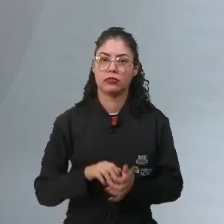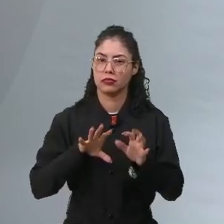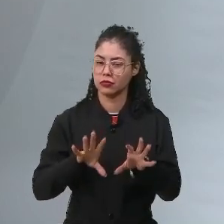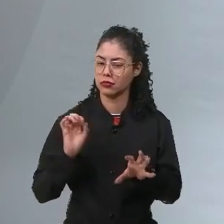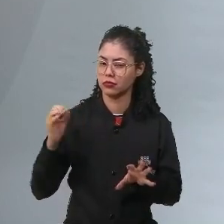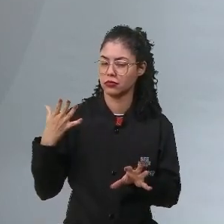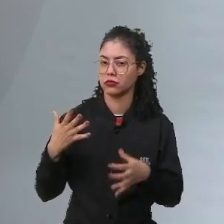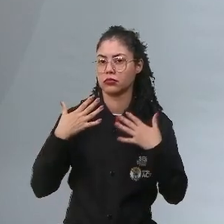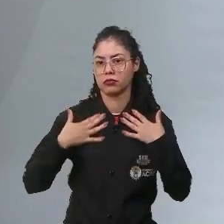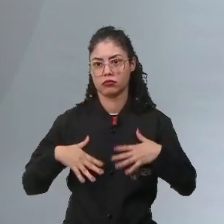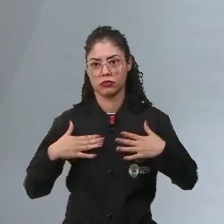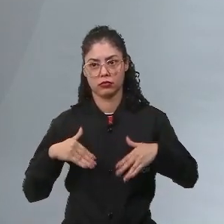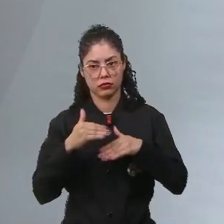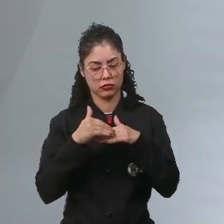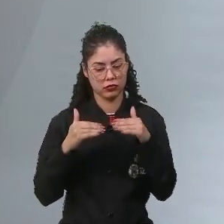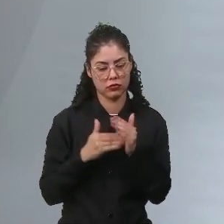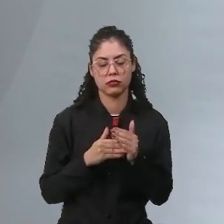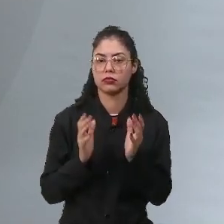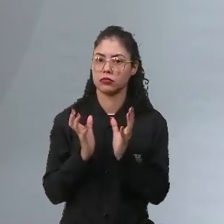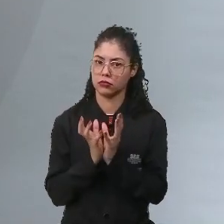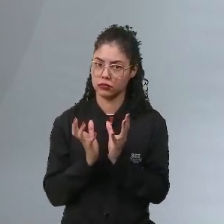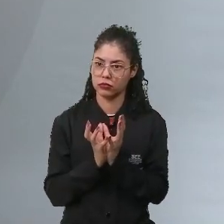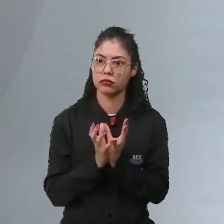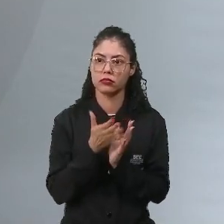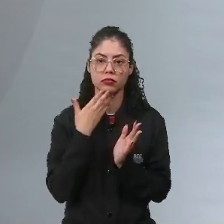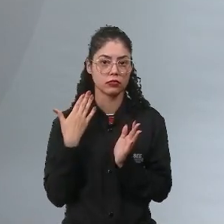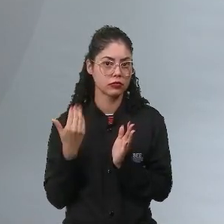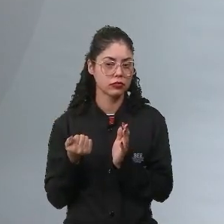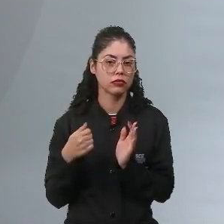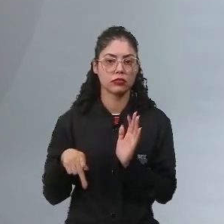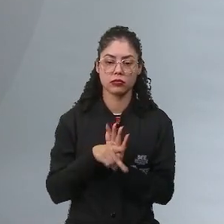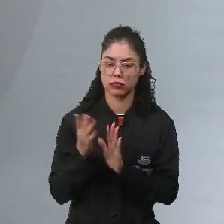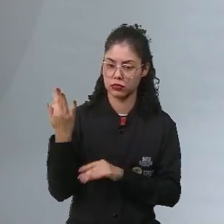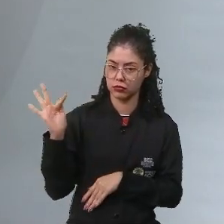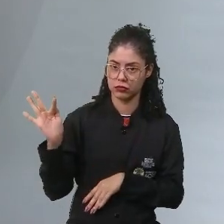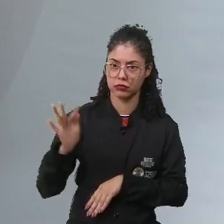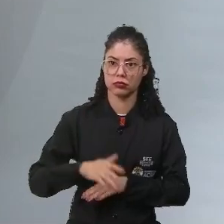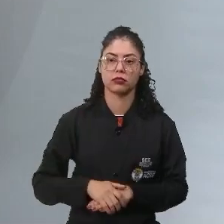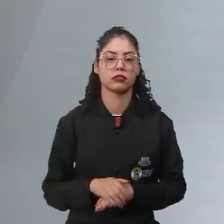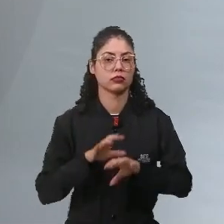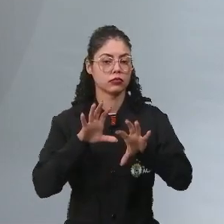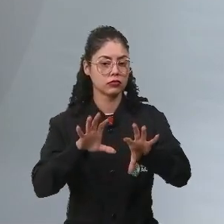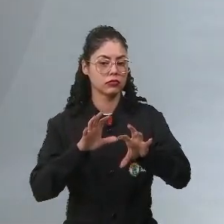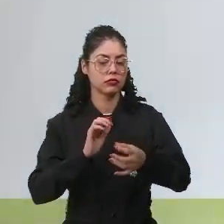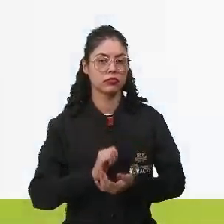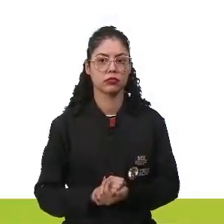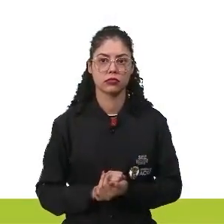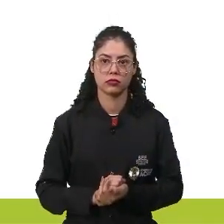forma, acalmar todos os grupos que estavam buscando melhorias dentro da França. Sendo assim,